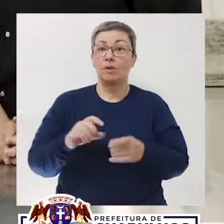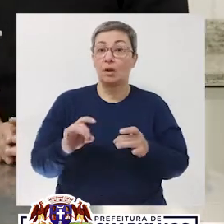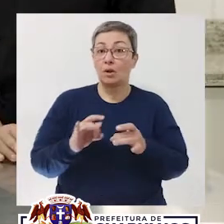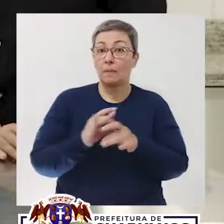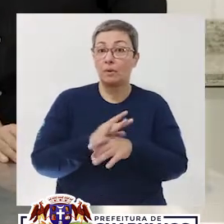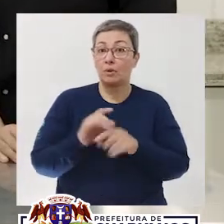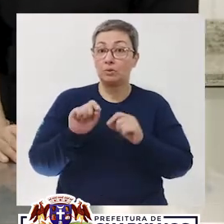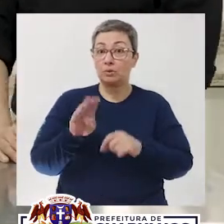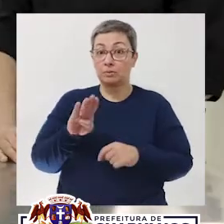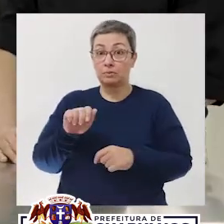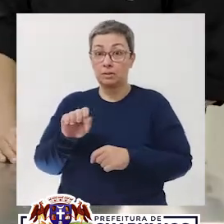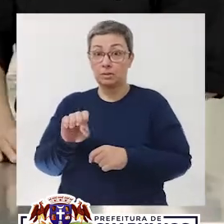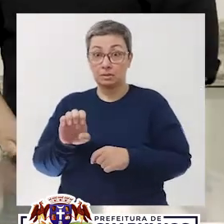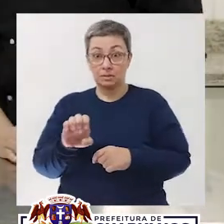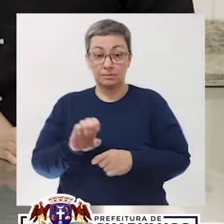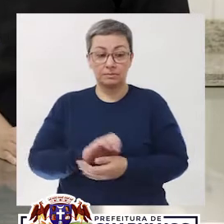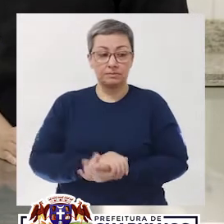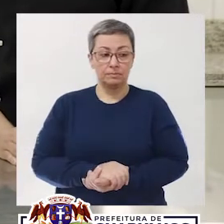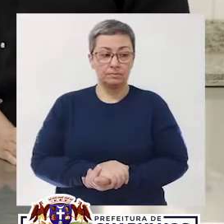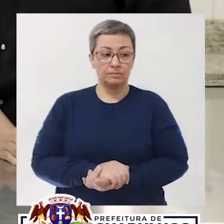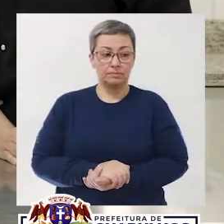Aqui está pronta a nossa base.